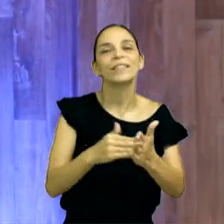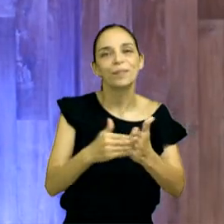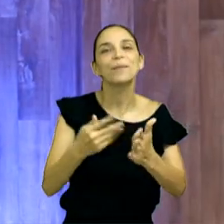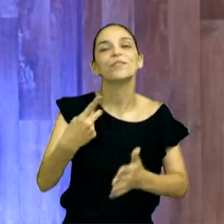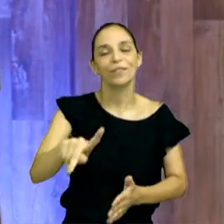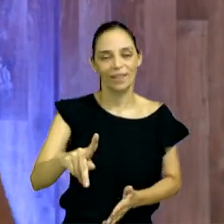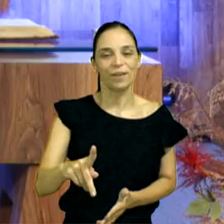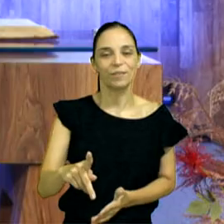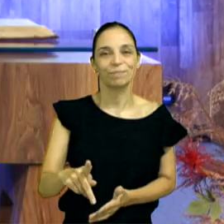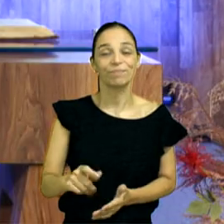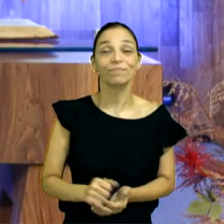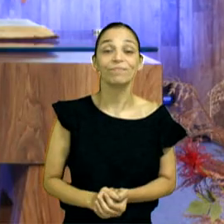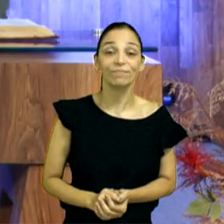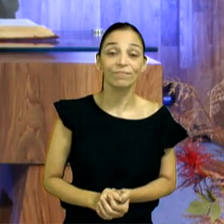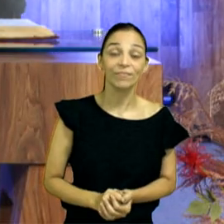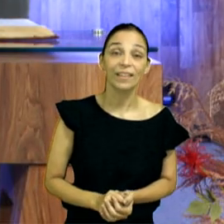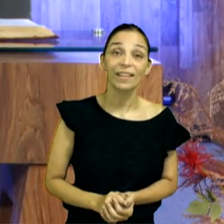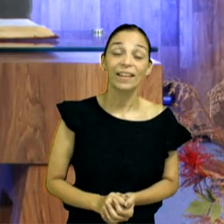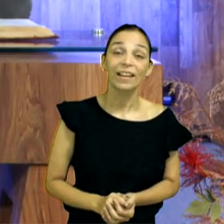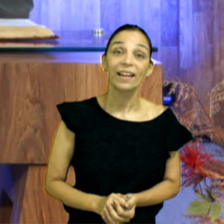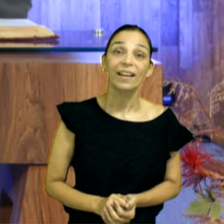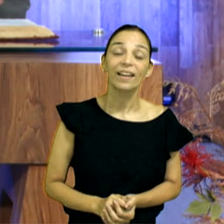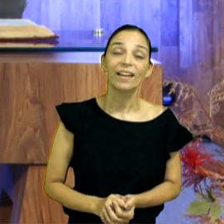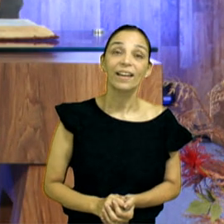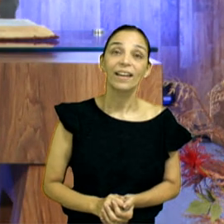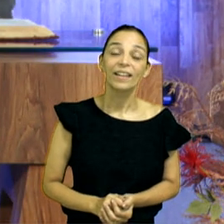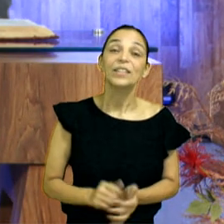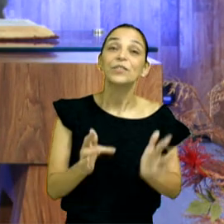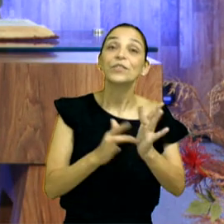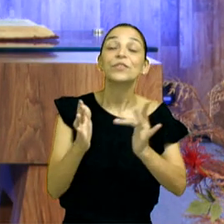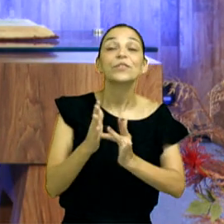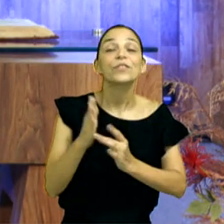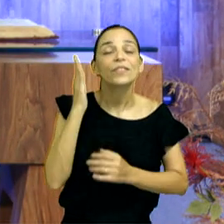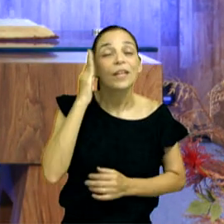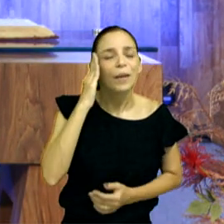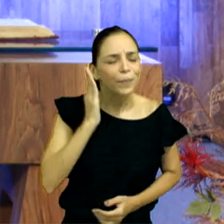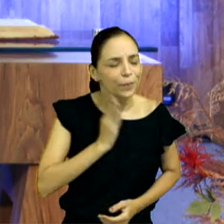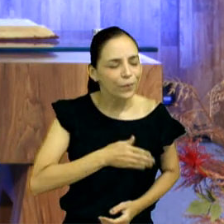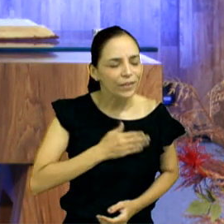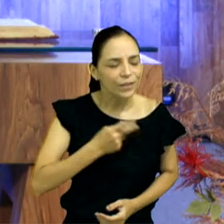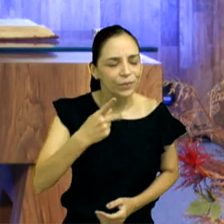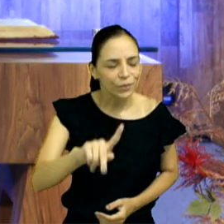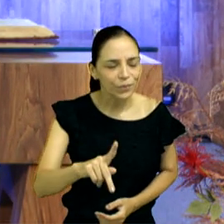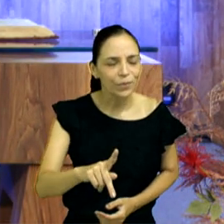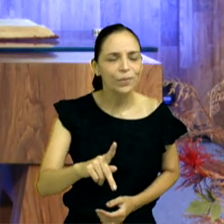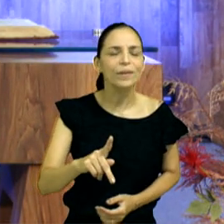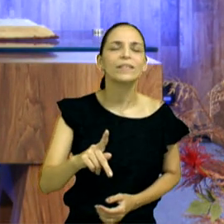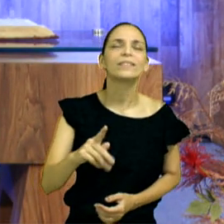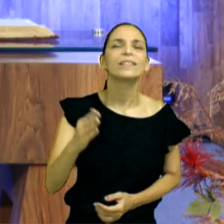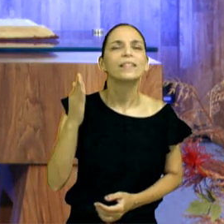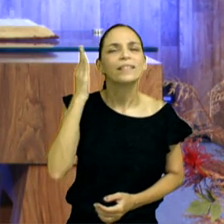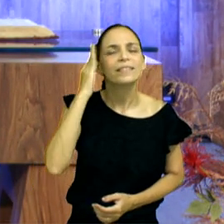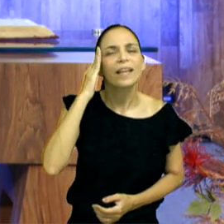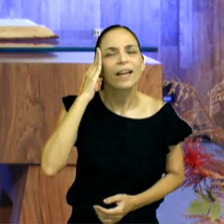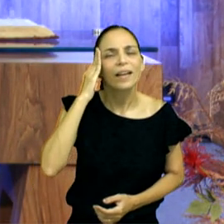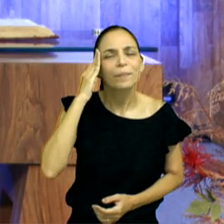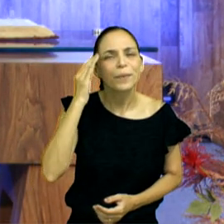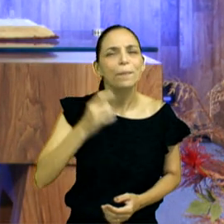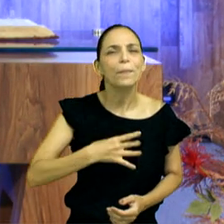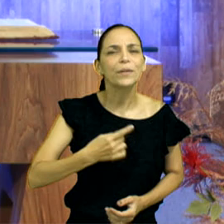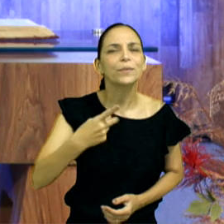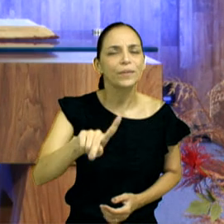amados, ele sabe, o que vai no teu coração, ele conhece as tuas inseguranças, os teus medos,